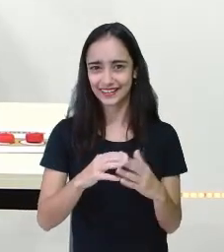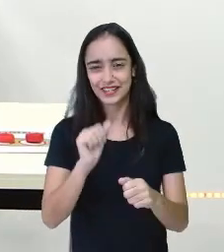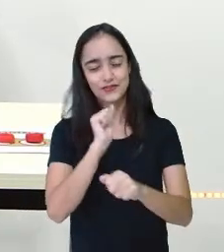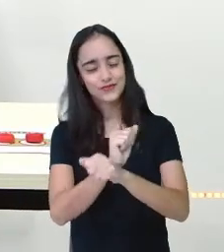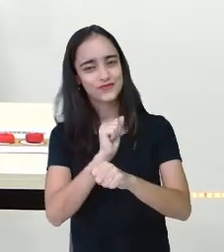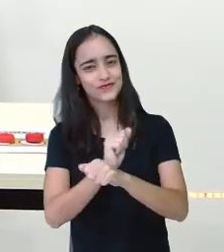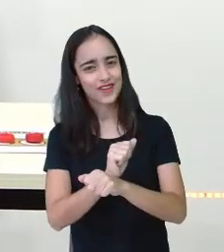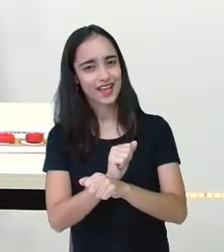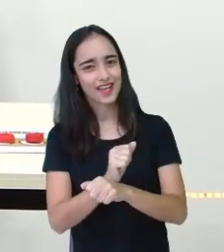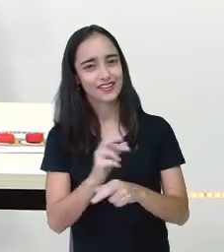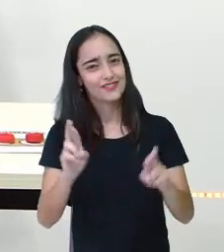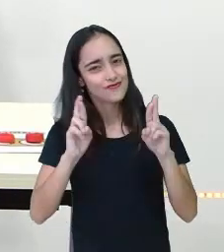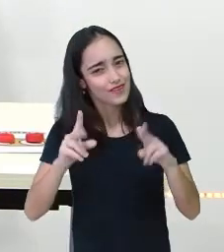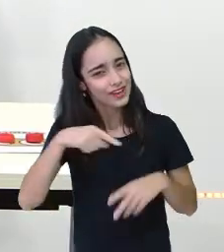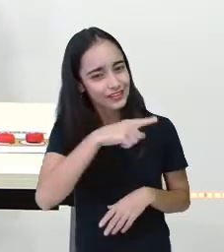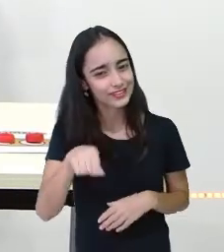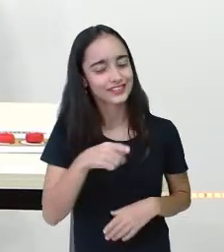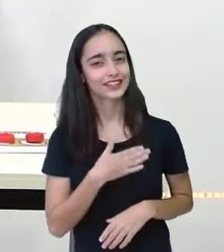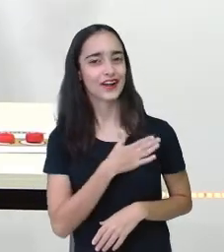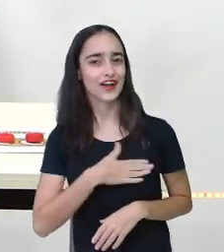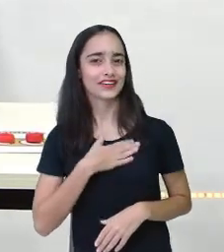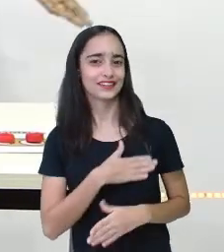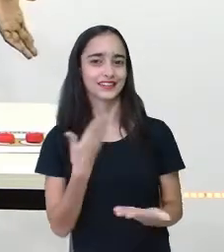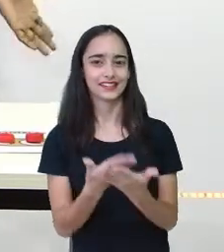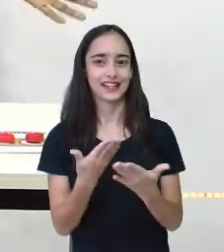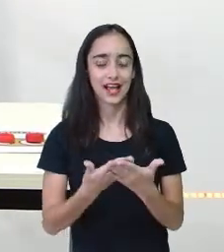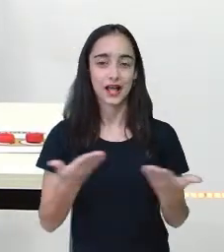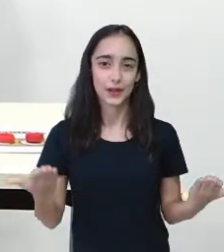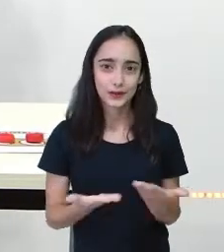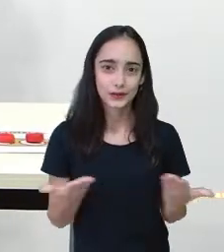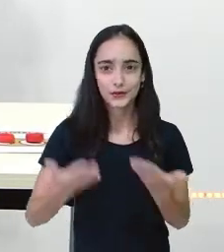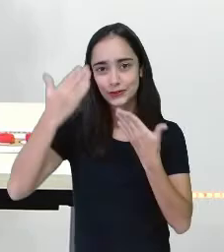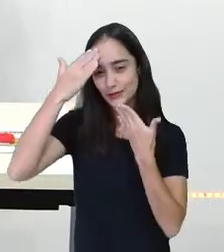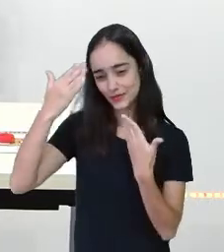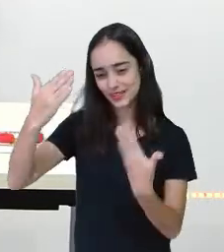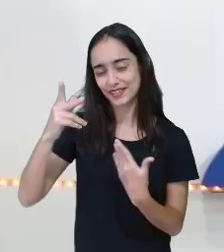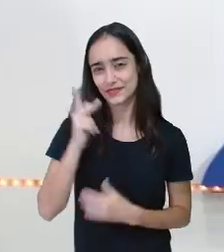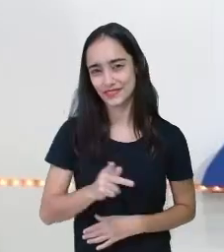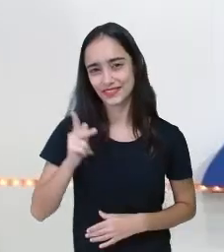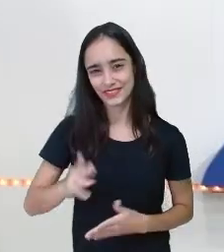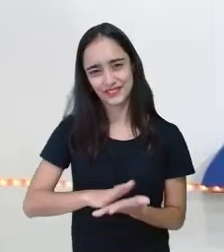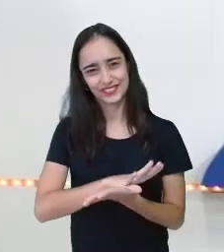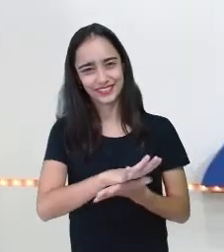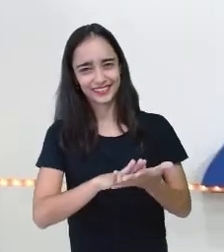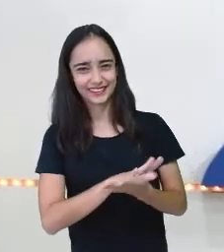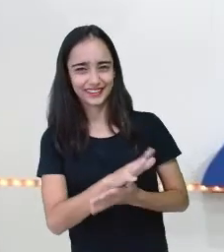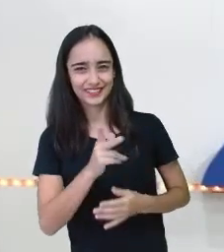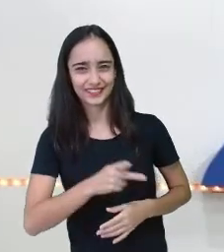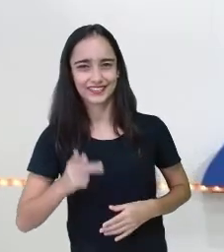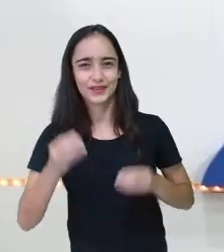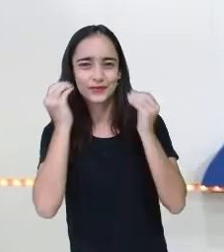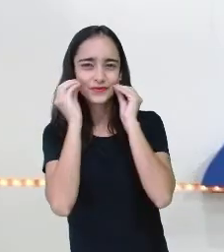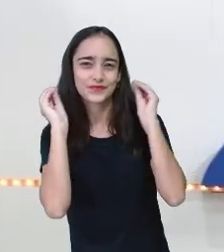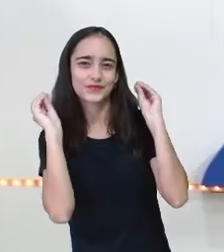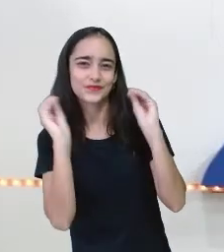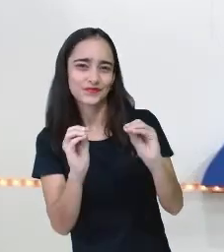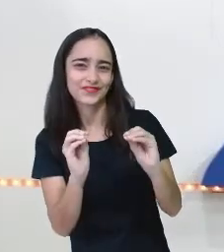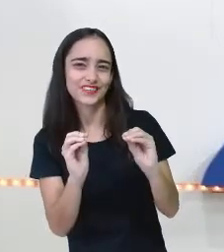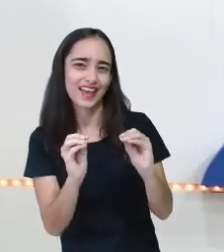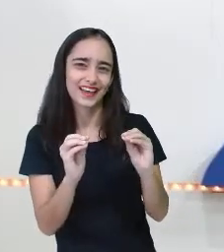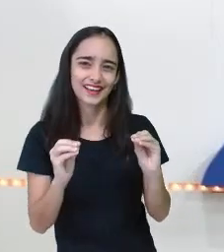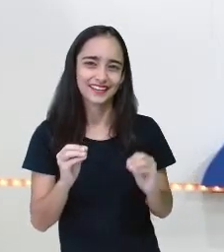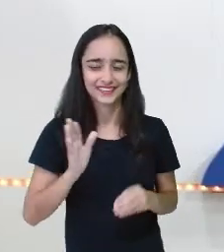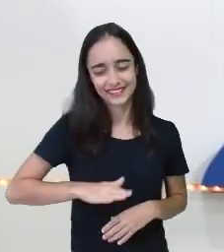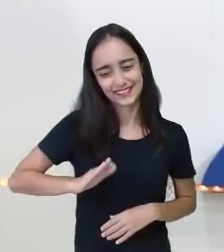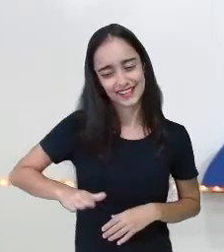que você tenha gostado da aula de hoje. Tá? Obrigada, professora Iris. Por nada, professora Josi. Beijo no coração. Crianças,